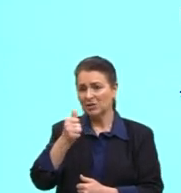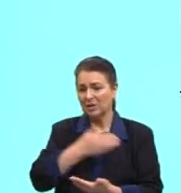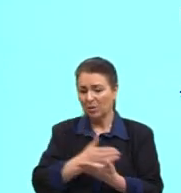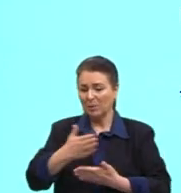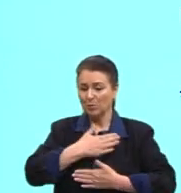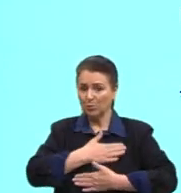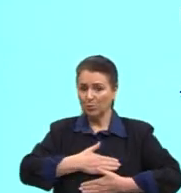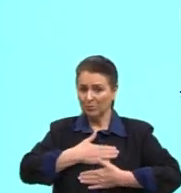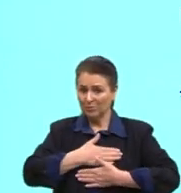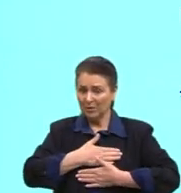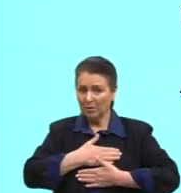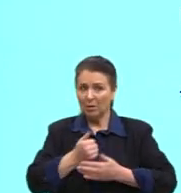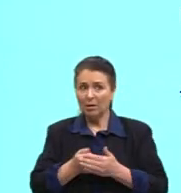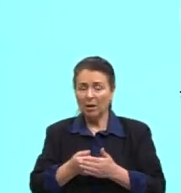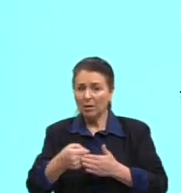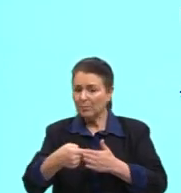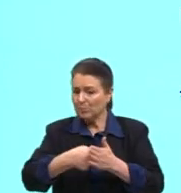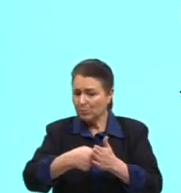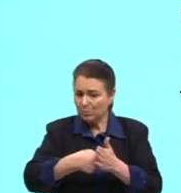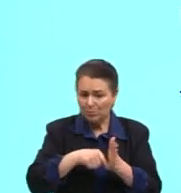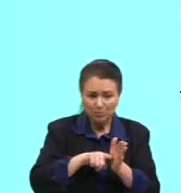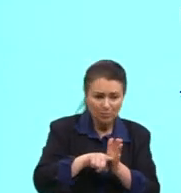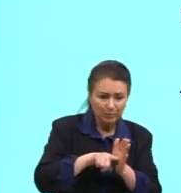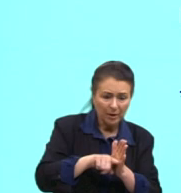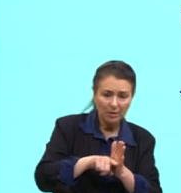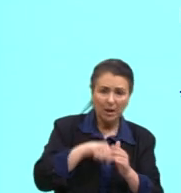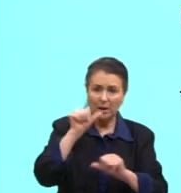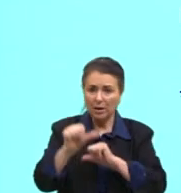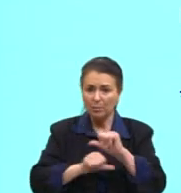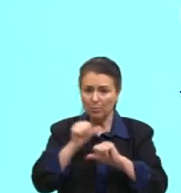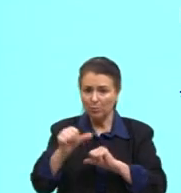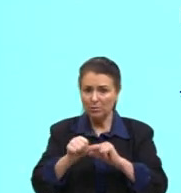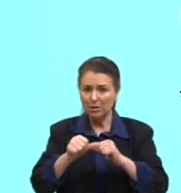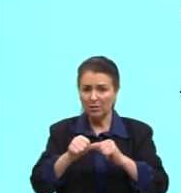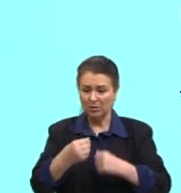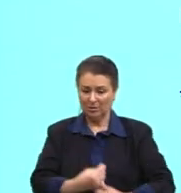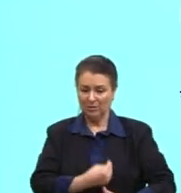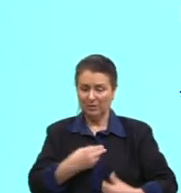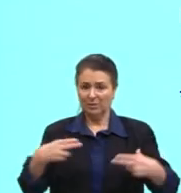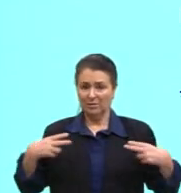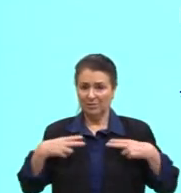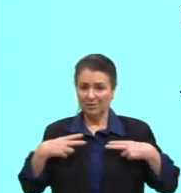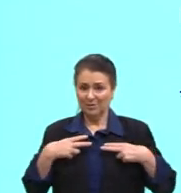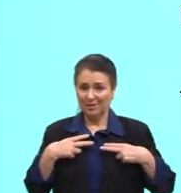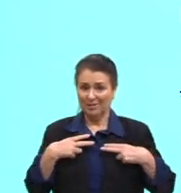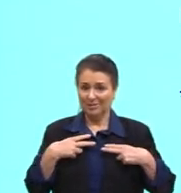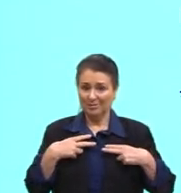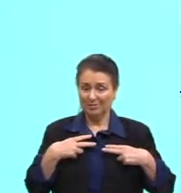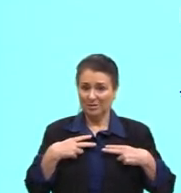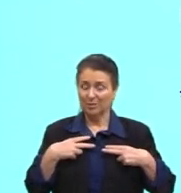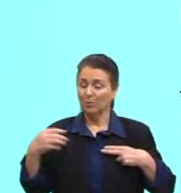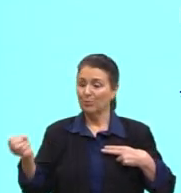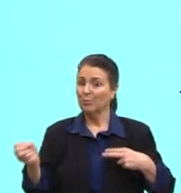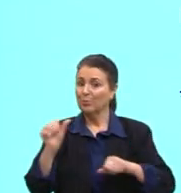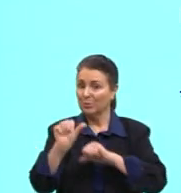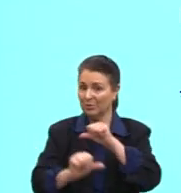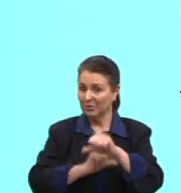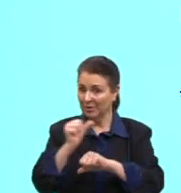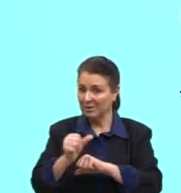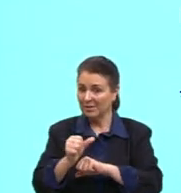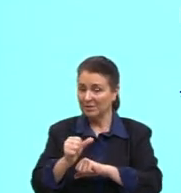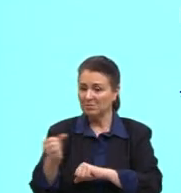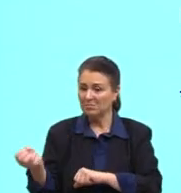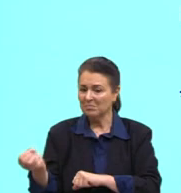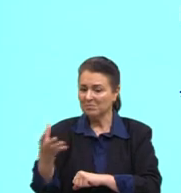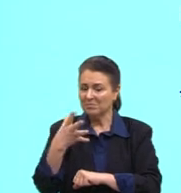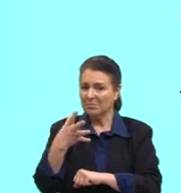questionado e muda a nossa intimidade. Nos muda. São reflexos ou mudanças da pós-modernidade. As relações não são mais